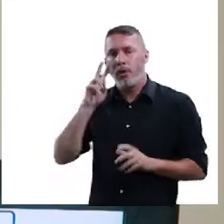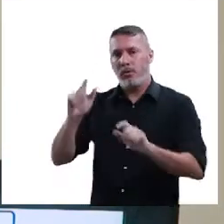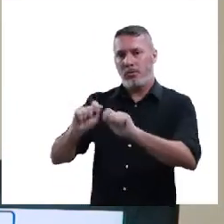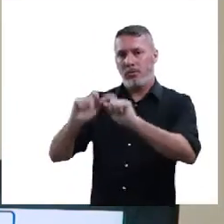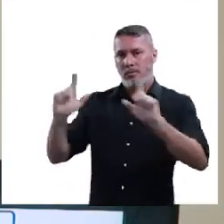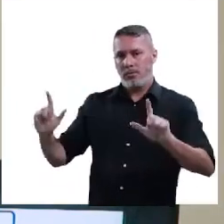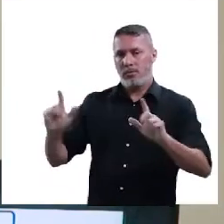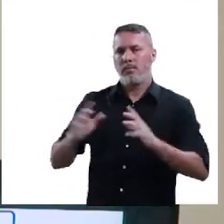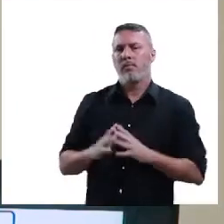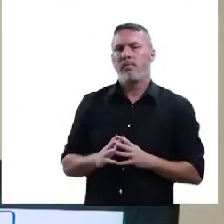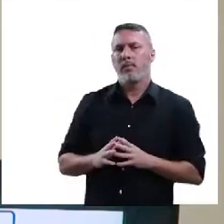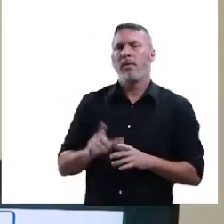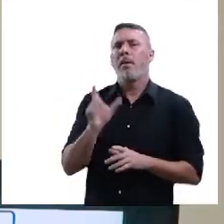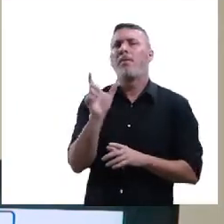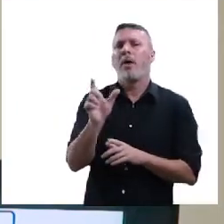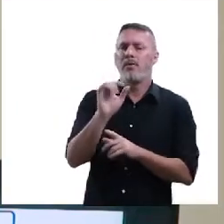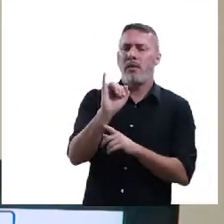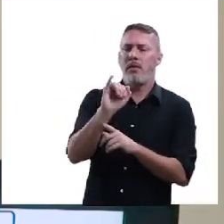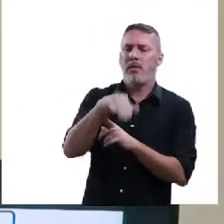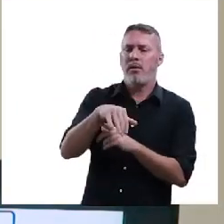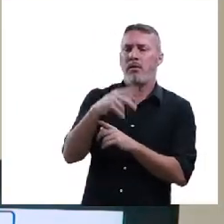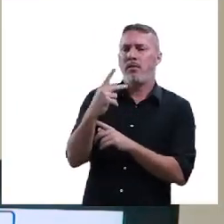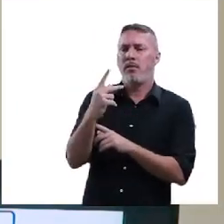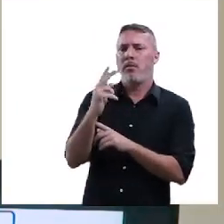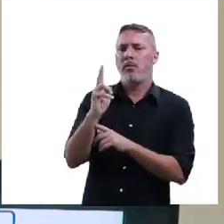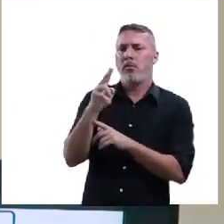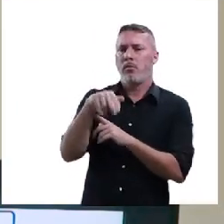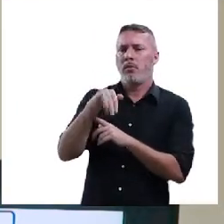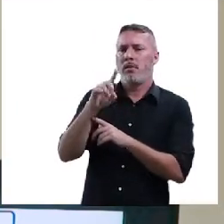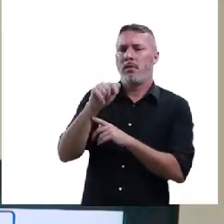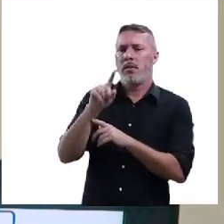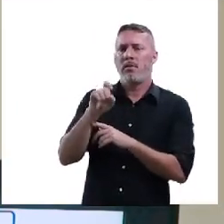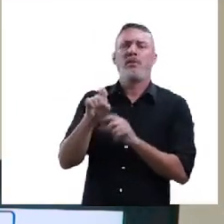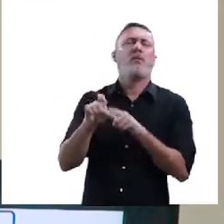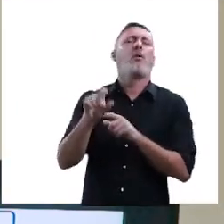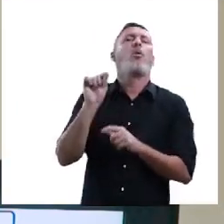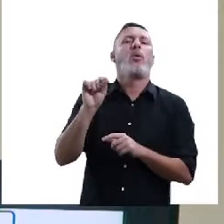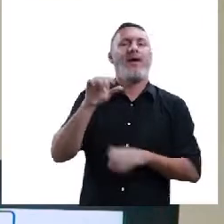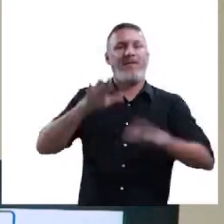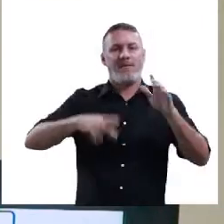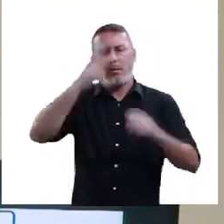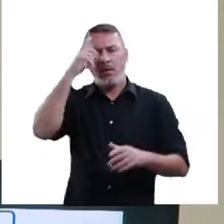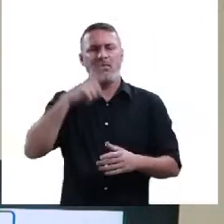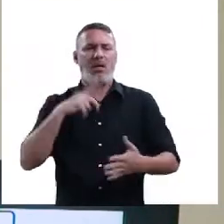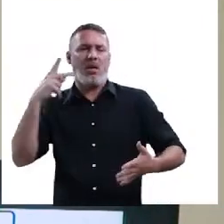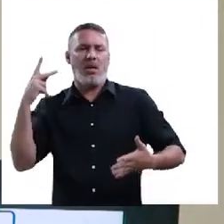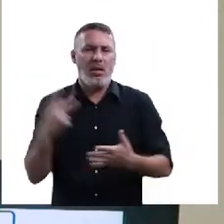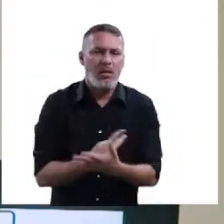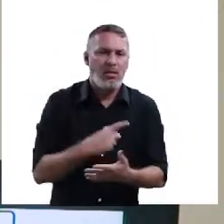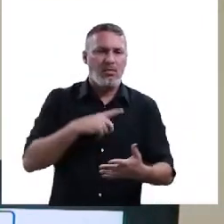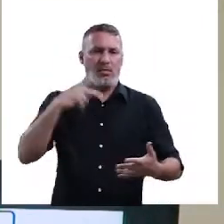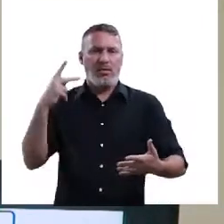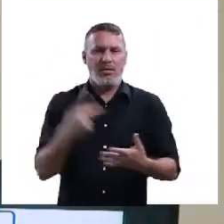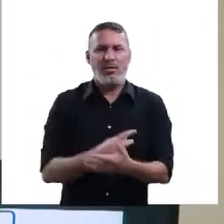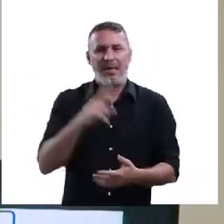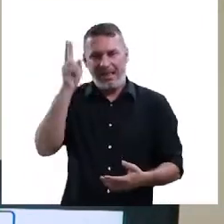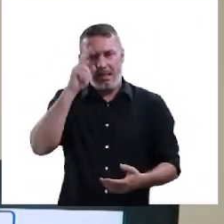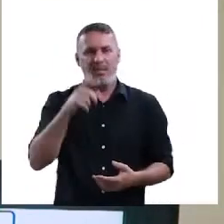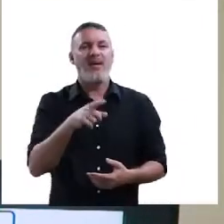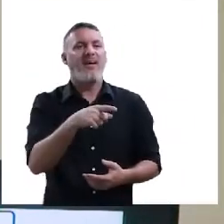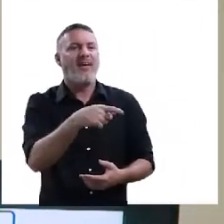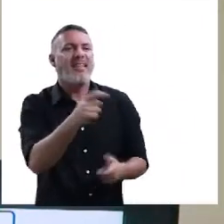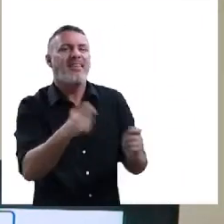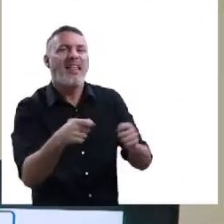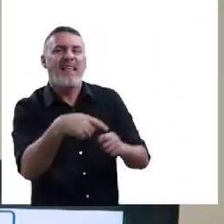Olha aqui, a impunidade. O é impunidade? Parece que o cara faz algo de errado e aquele, lembra aquele